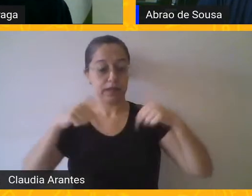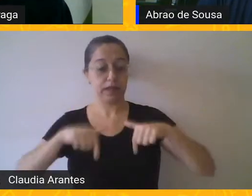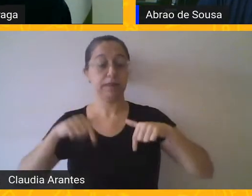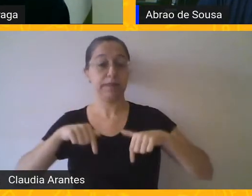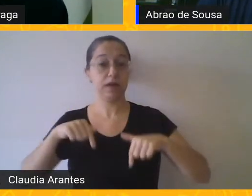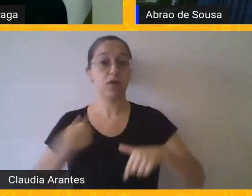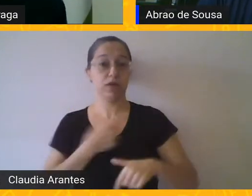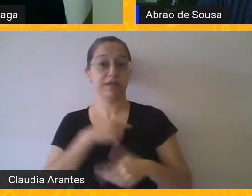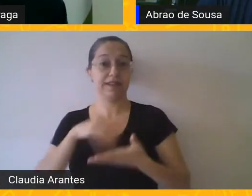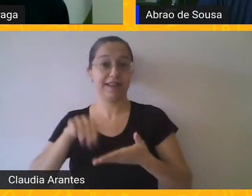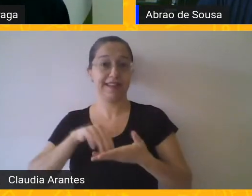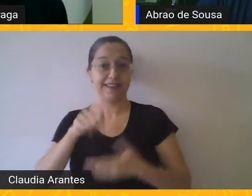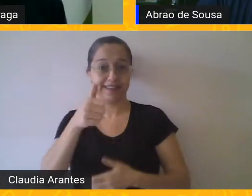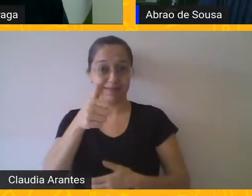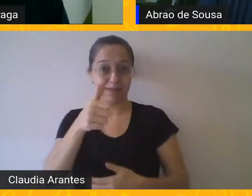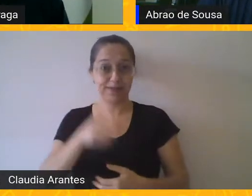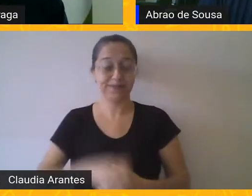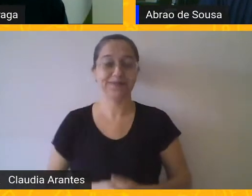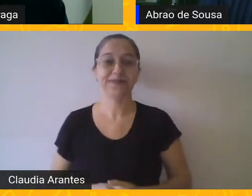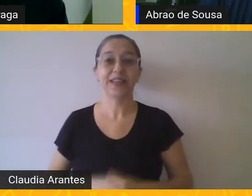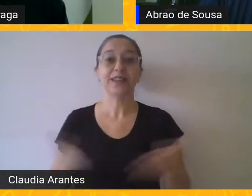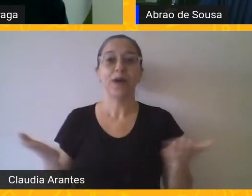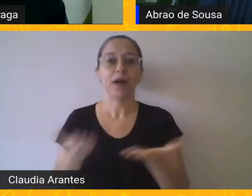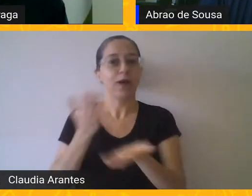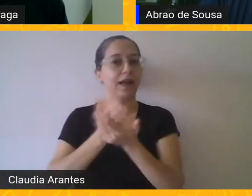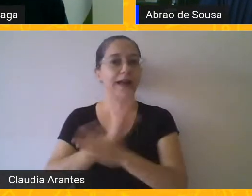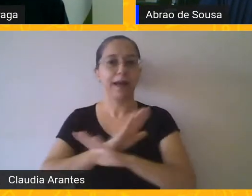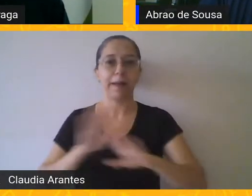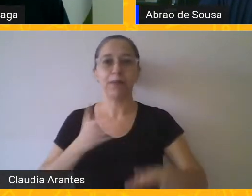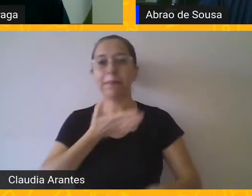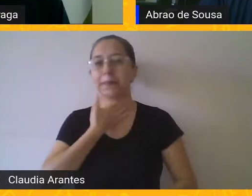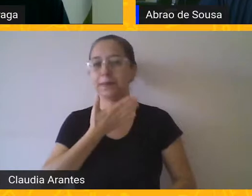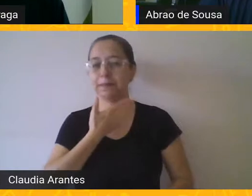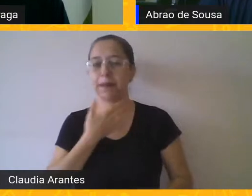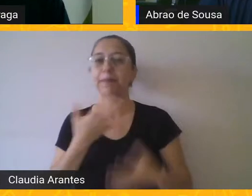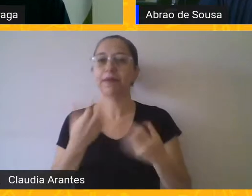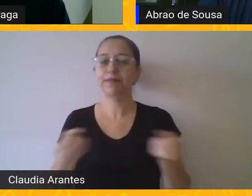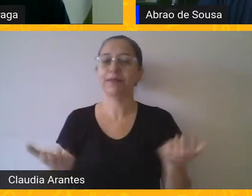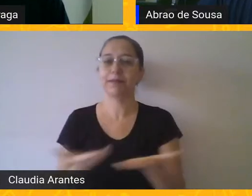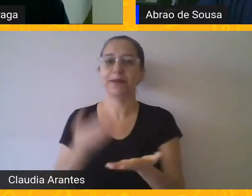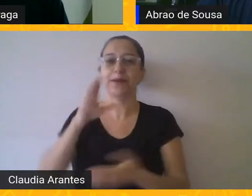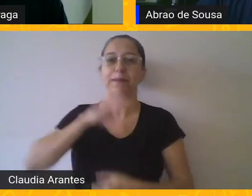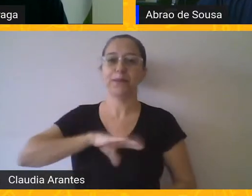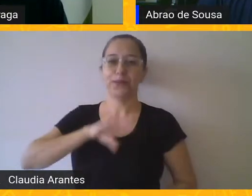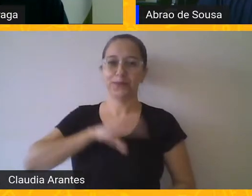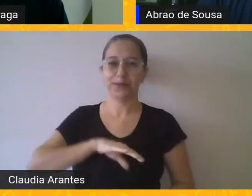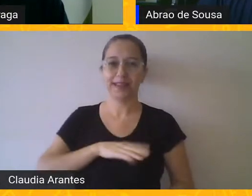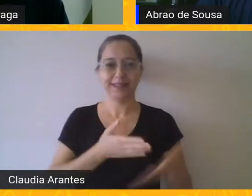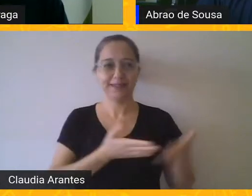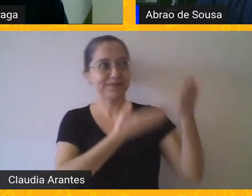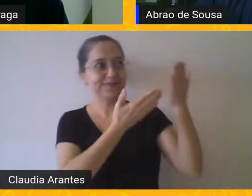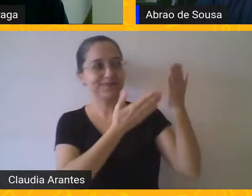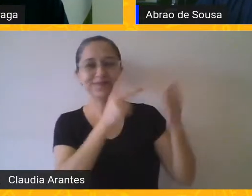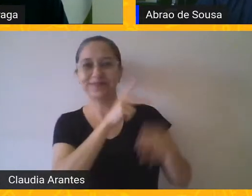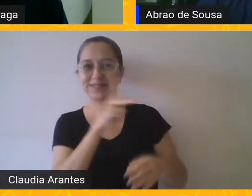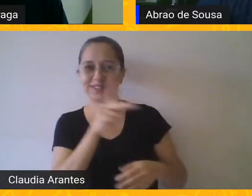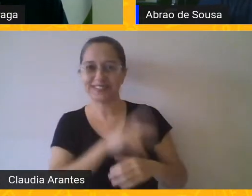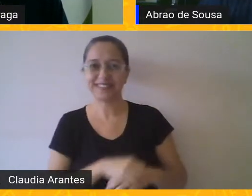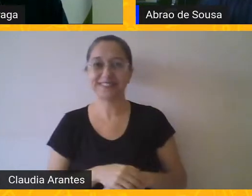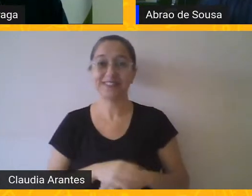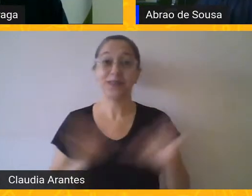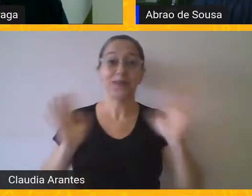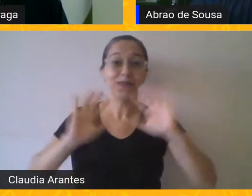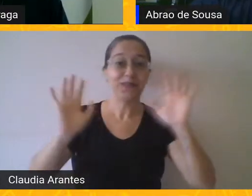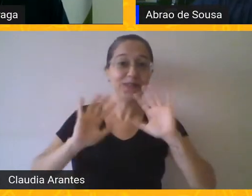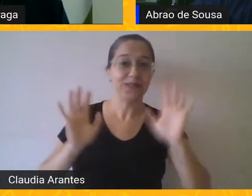Mas chega de conversa, que agora a gente vai de língua portuguesa. Professor, agora é com você. Olá, pessoal. Tudo bem?